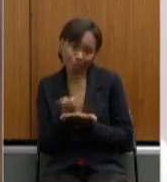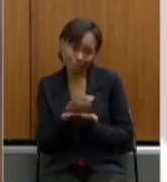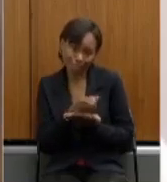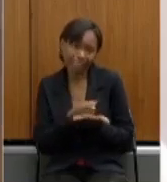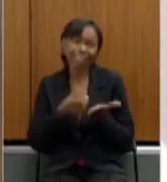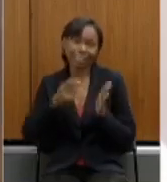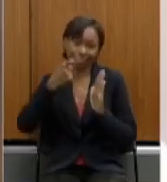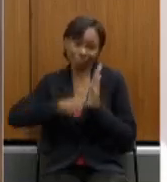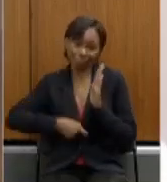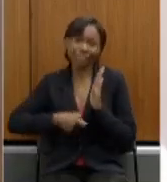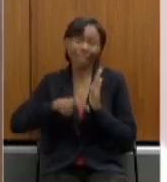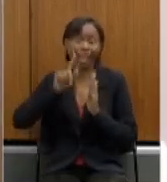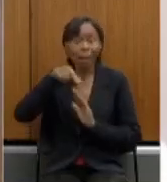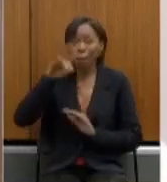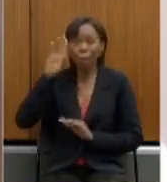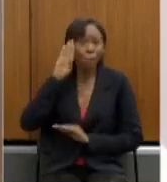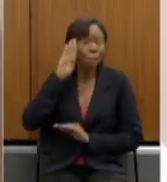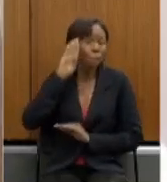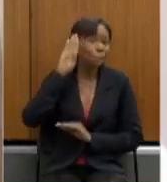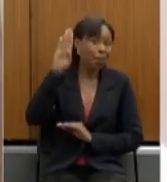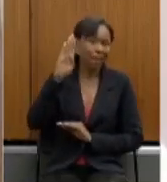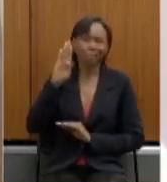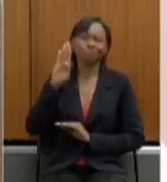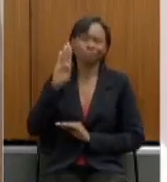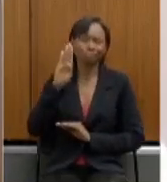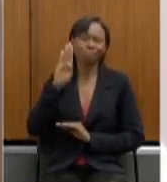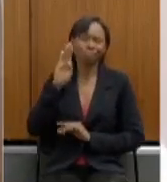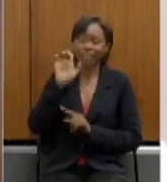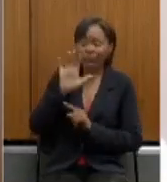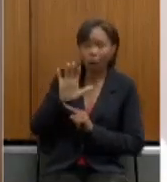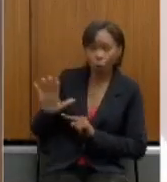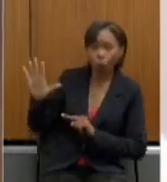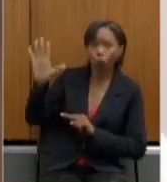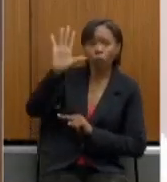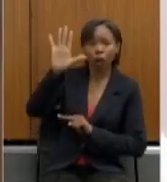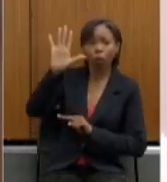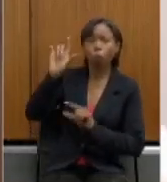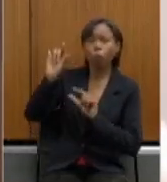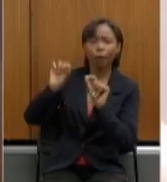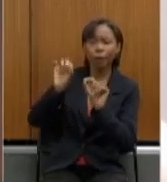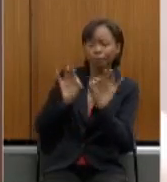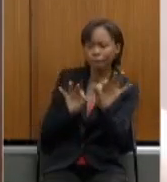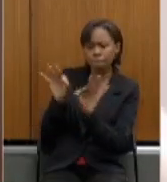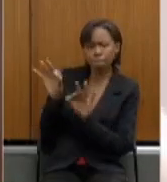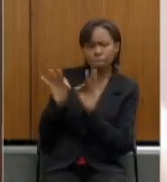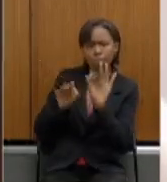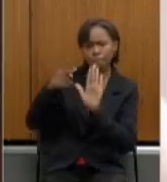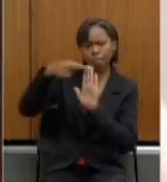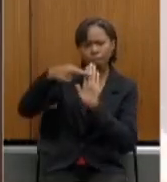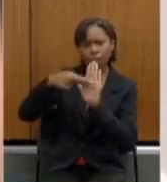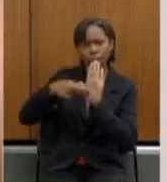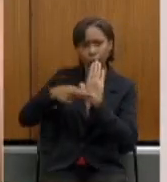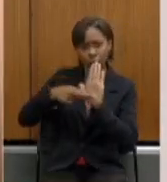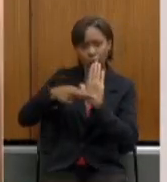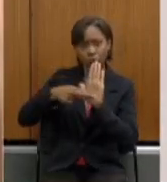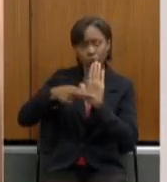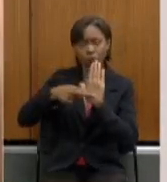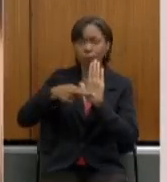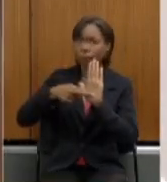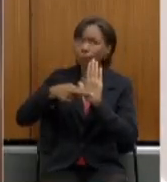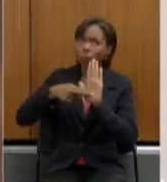ente da União fazer a sua regulamentação em cima dos regimes próprios